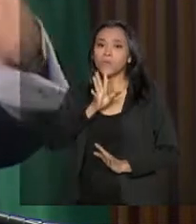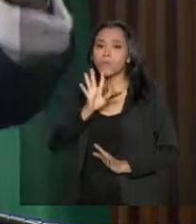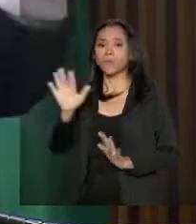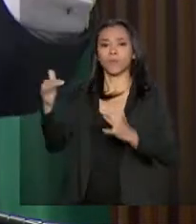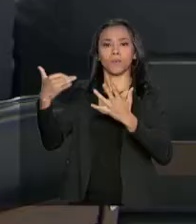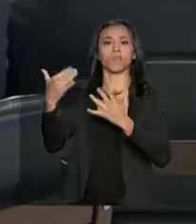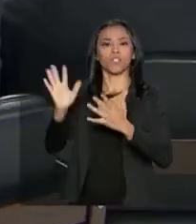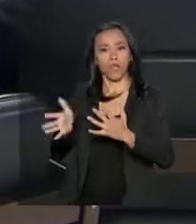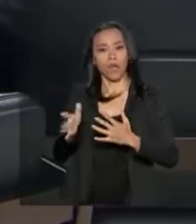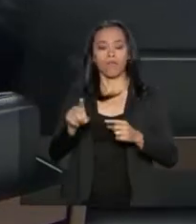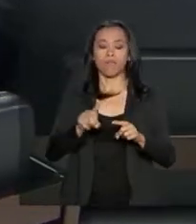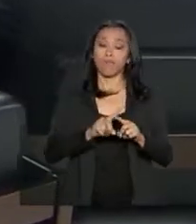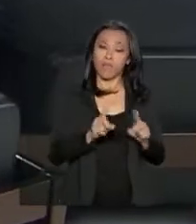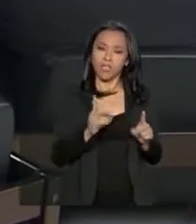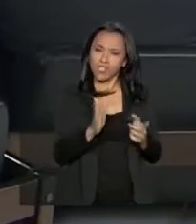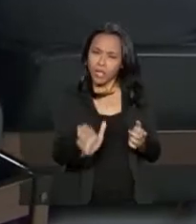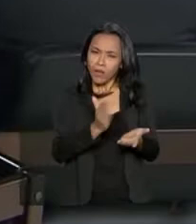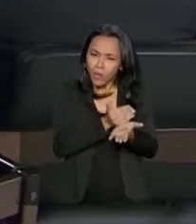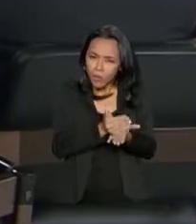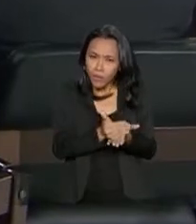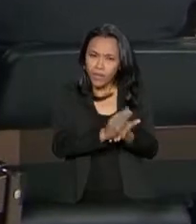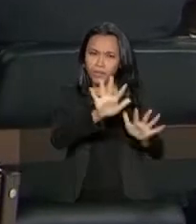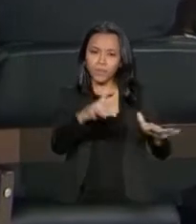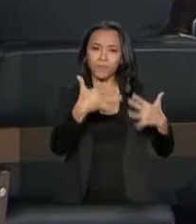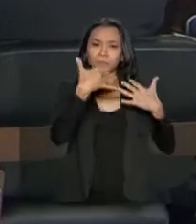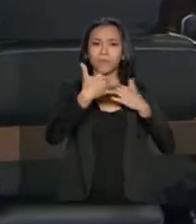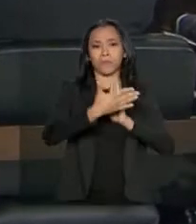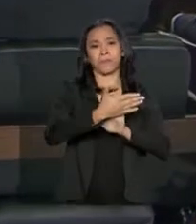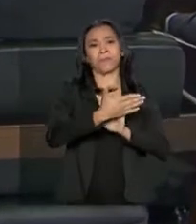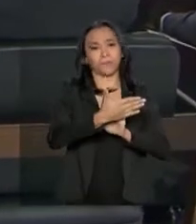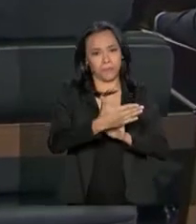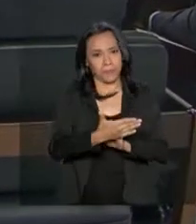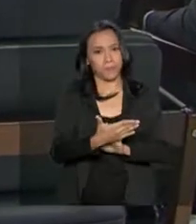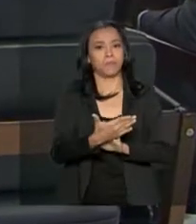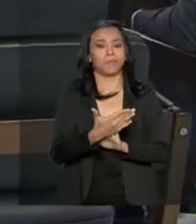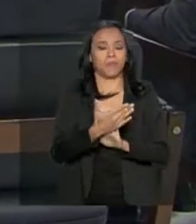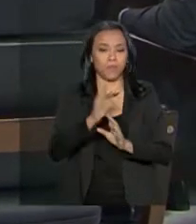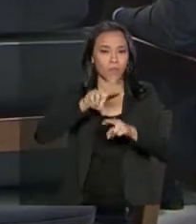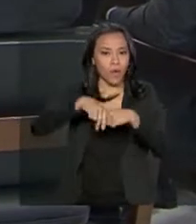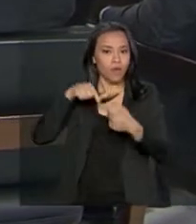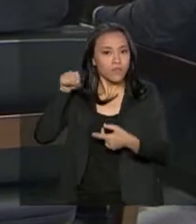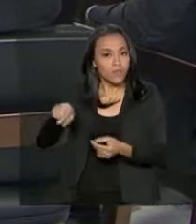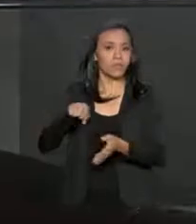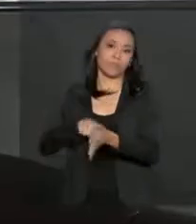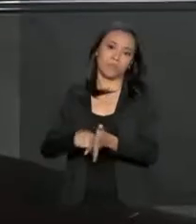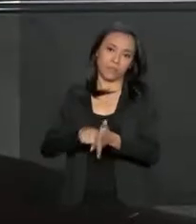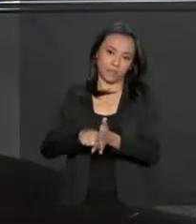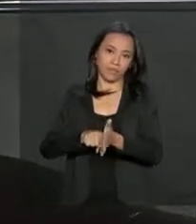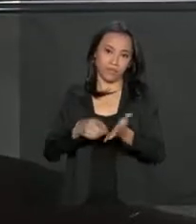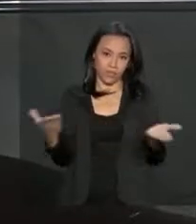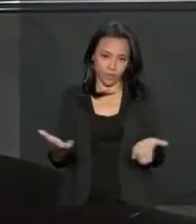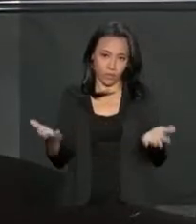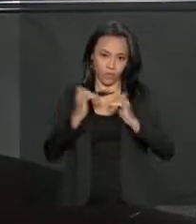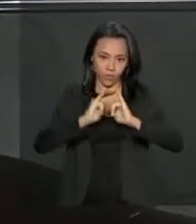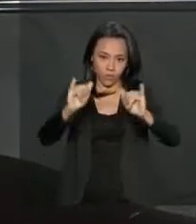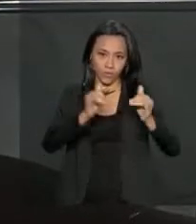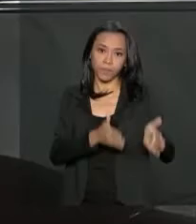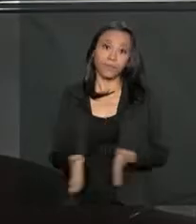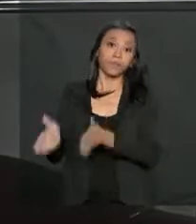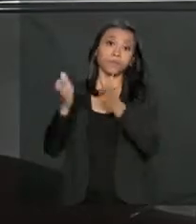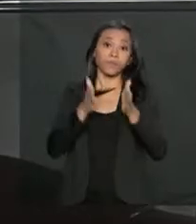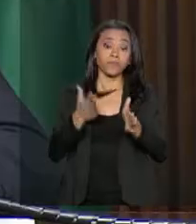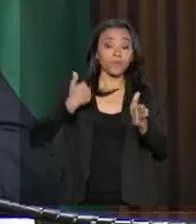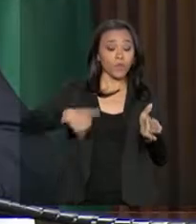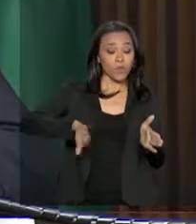já começa um certo reconhecimento até por essa pesquisa que estou evidenciando. O nosso ministério,